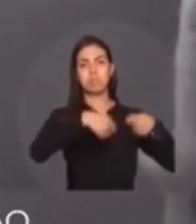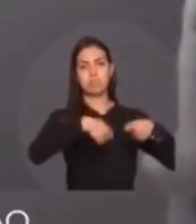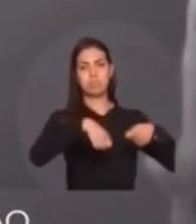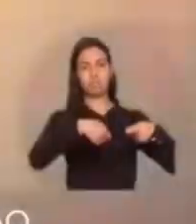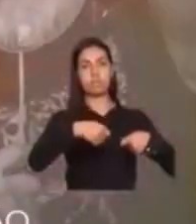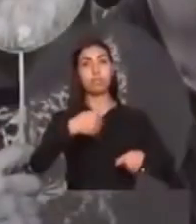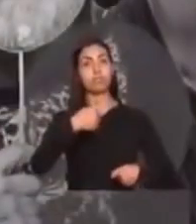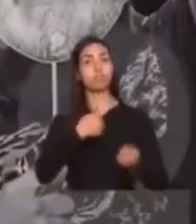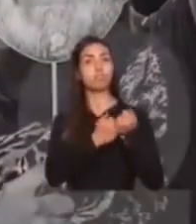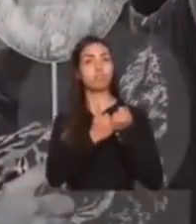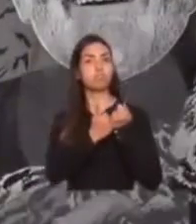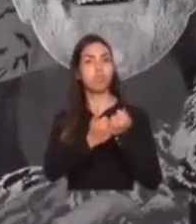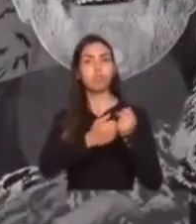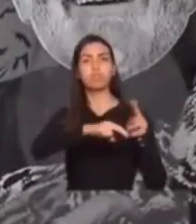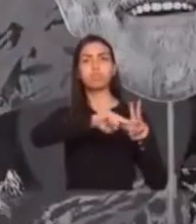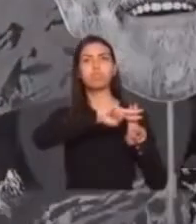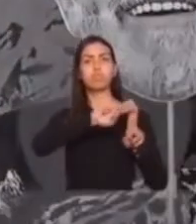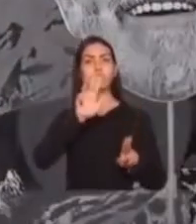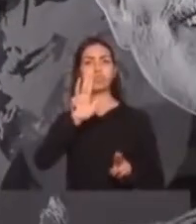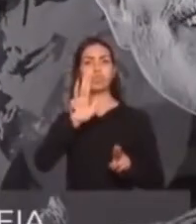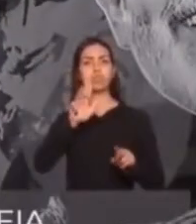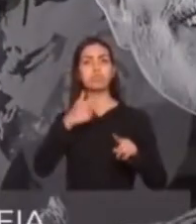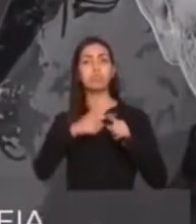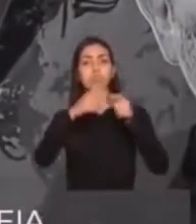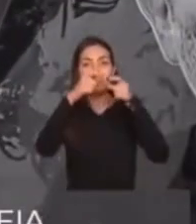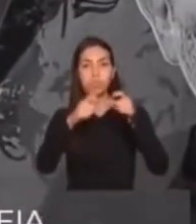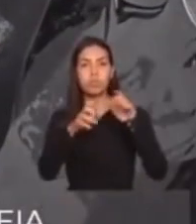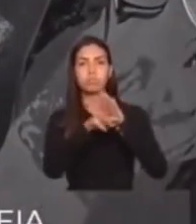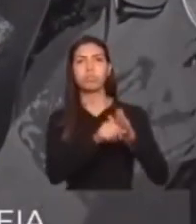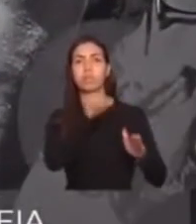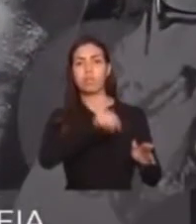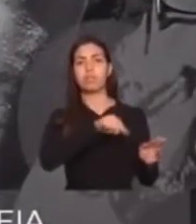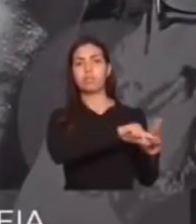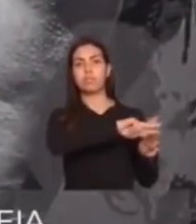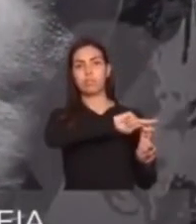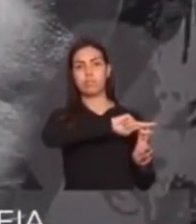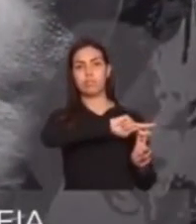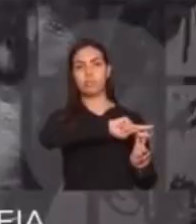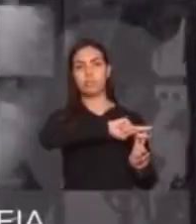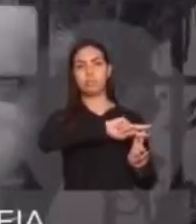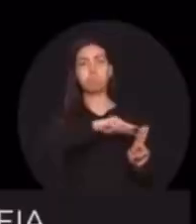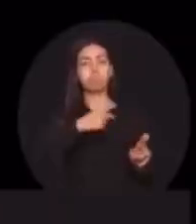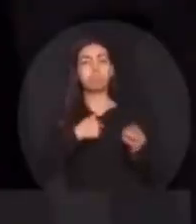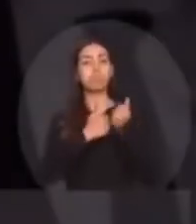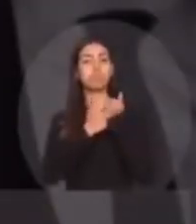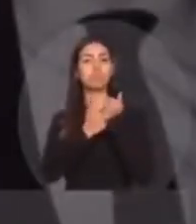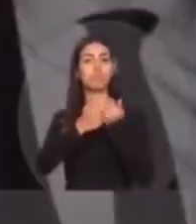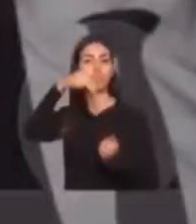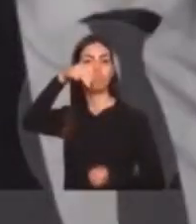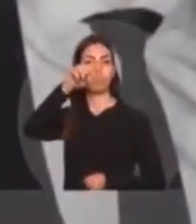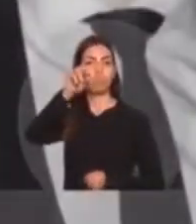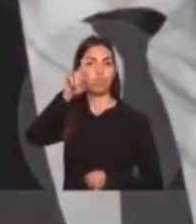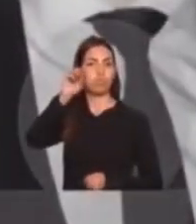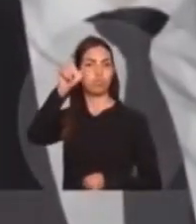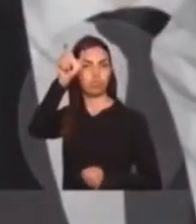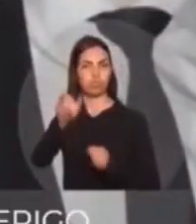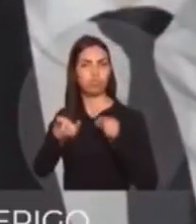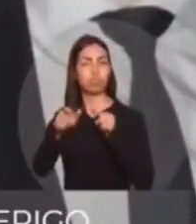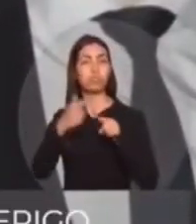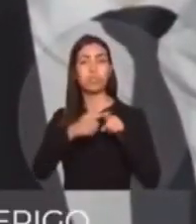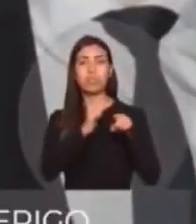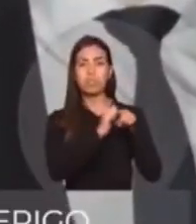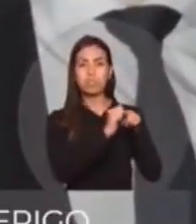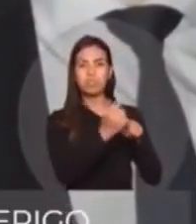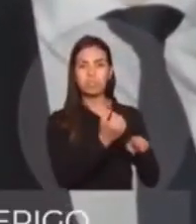corrupção. Defendi a prisão do Lula porque lugar de corrupto é na cadeia. E defendo o Sérgio Moro